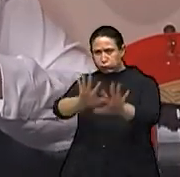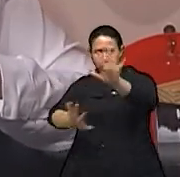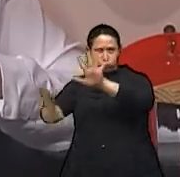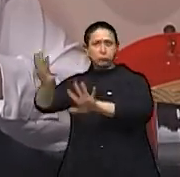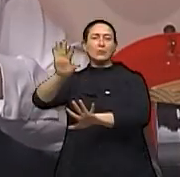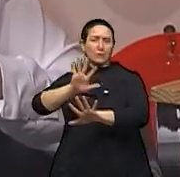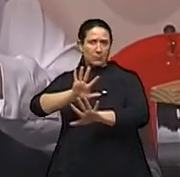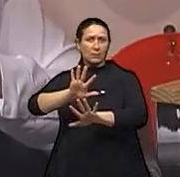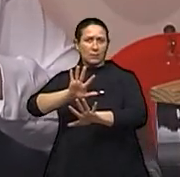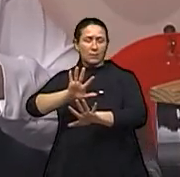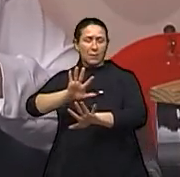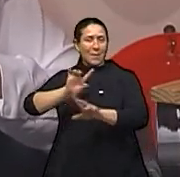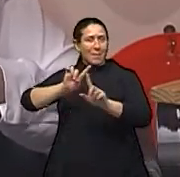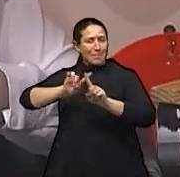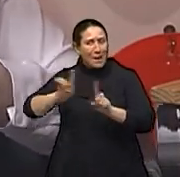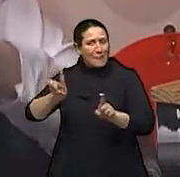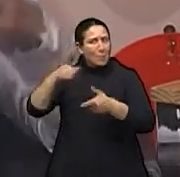daí.